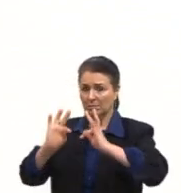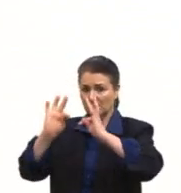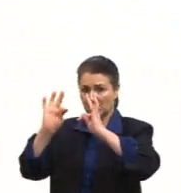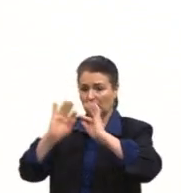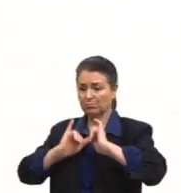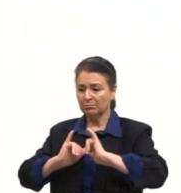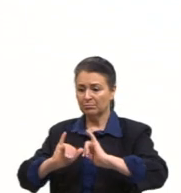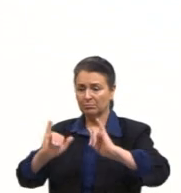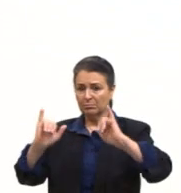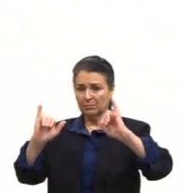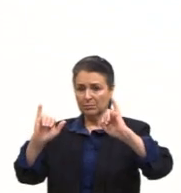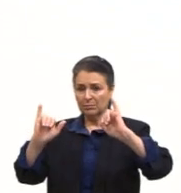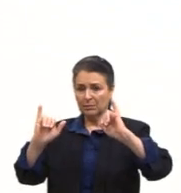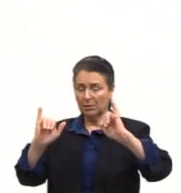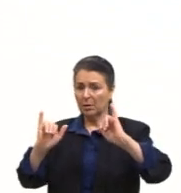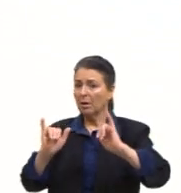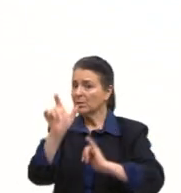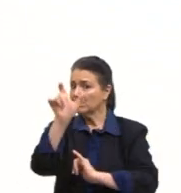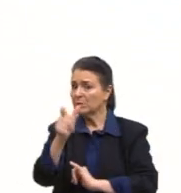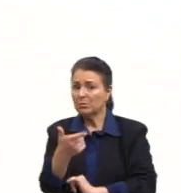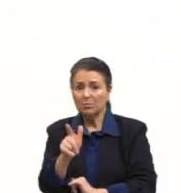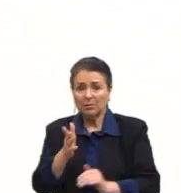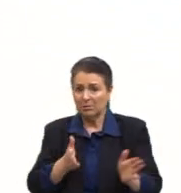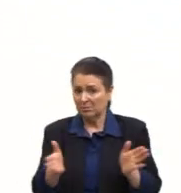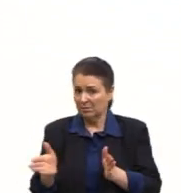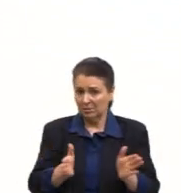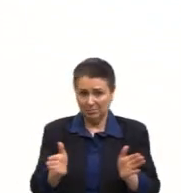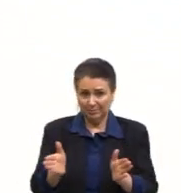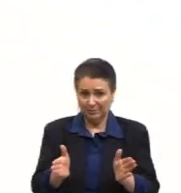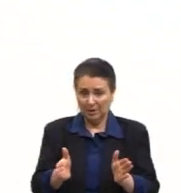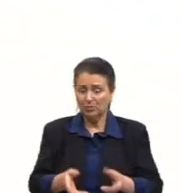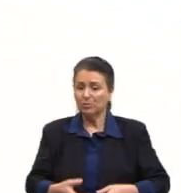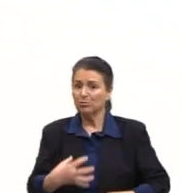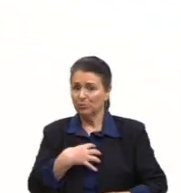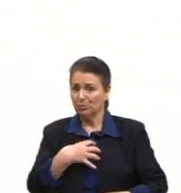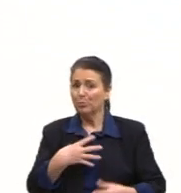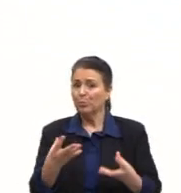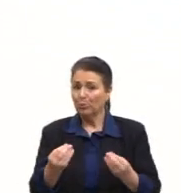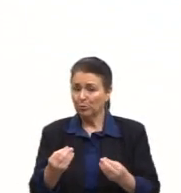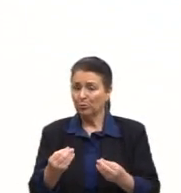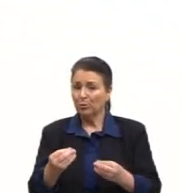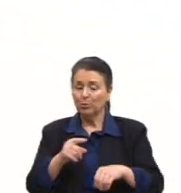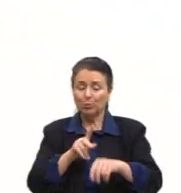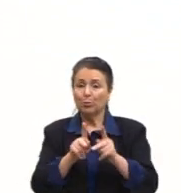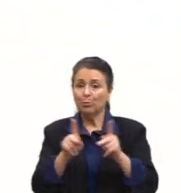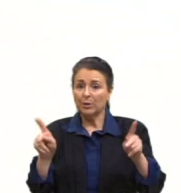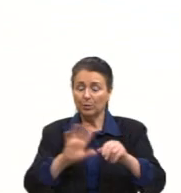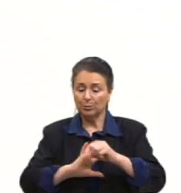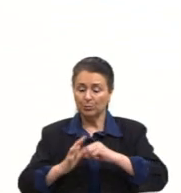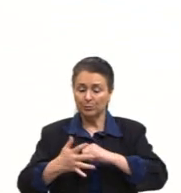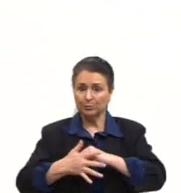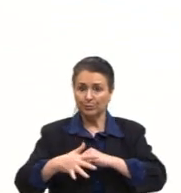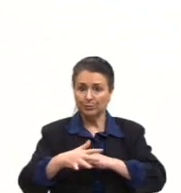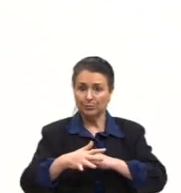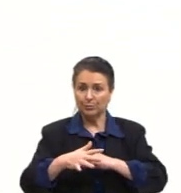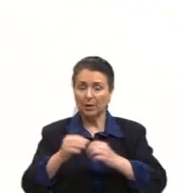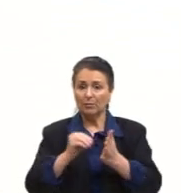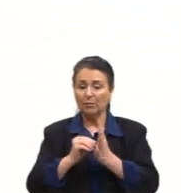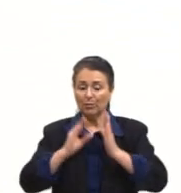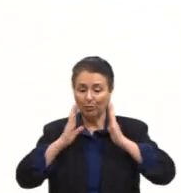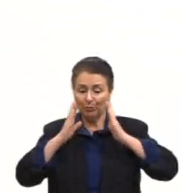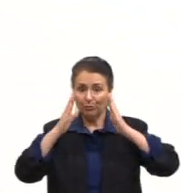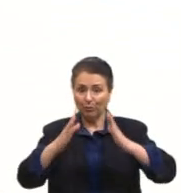todo mundo tem acesso. Nós passamos isso muito presente durante a pandemia. A falta de foco nos papéis a serem